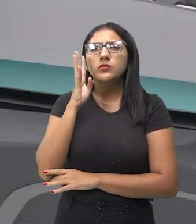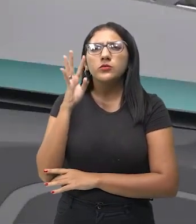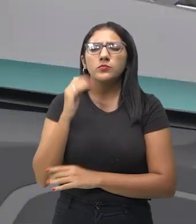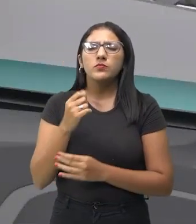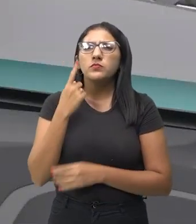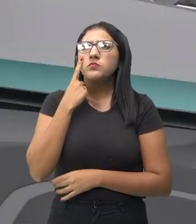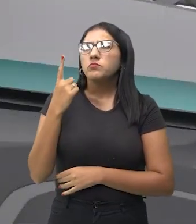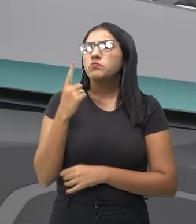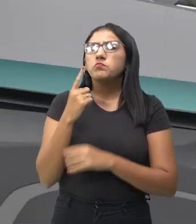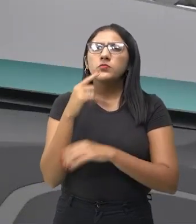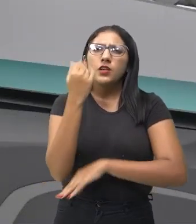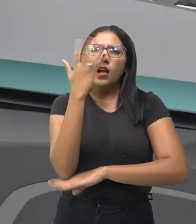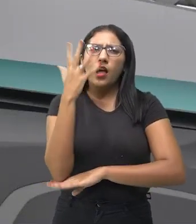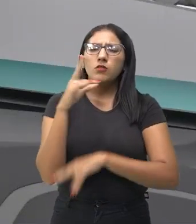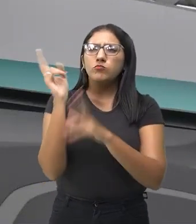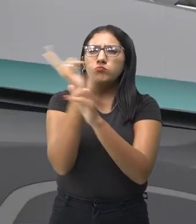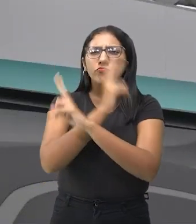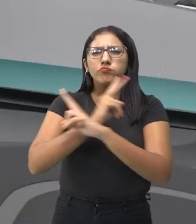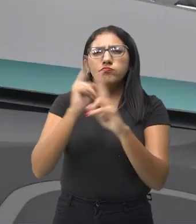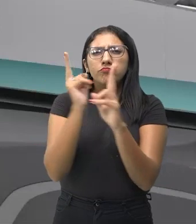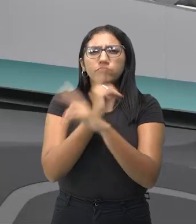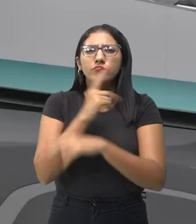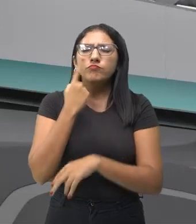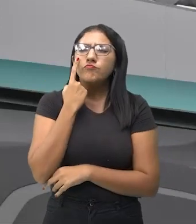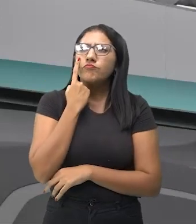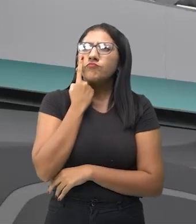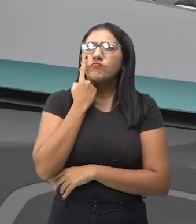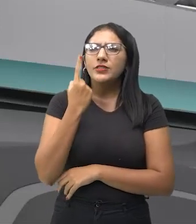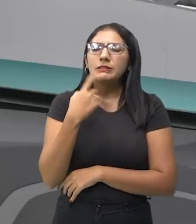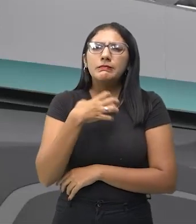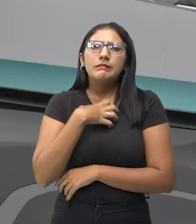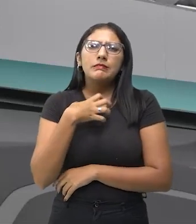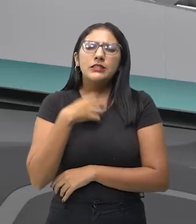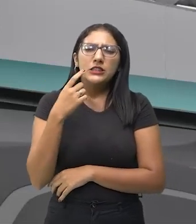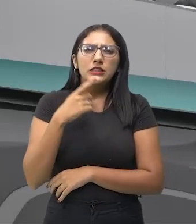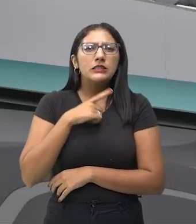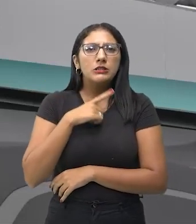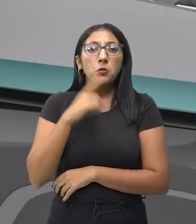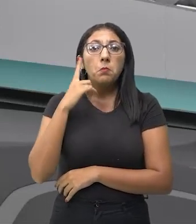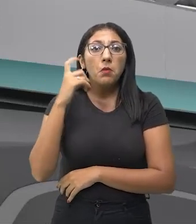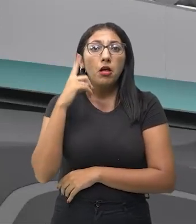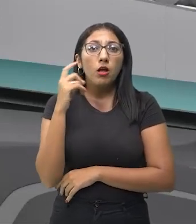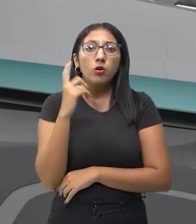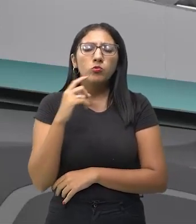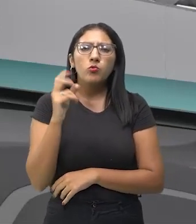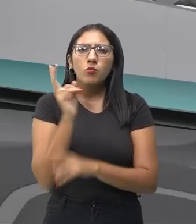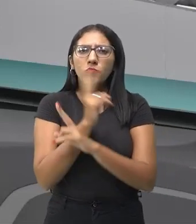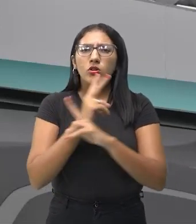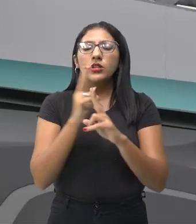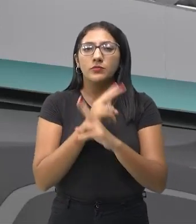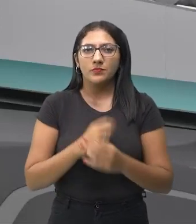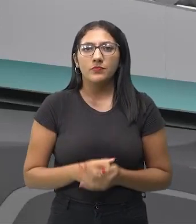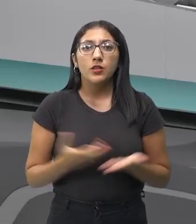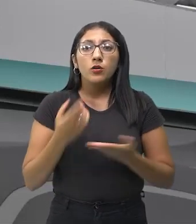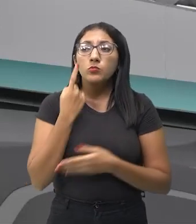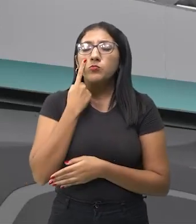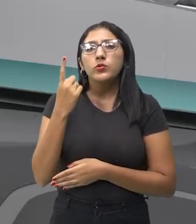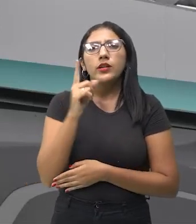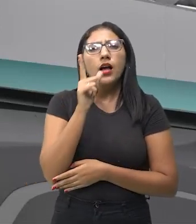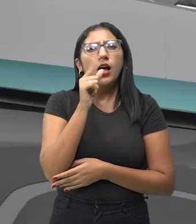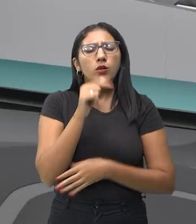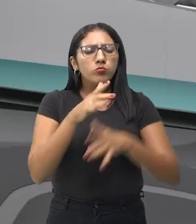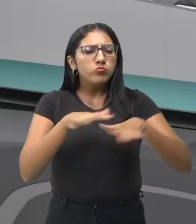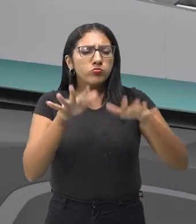árvores, quando o vento bate, as ondas batendo no barranco, nas rochas, aqui é uma imagem do mar, certo?